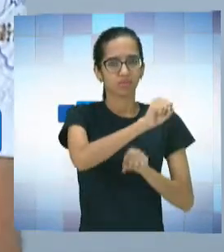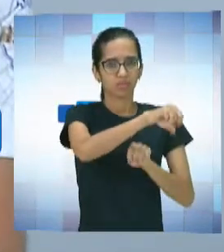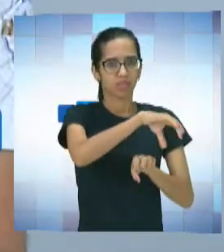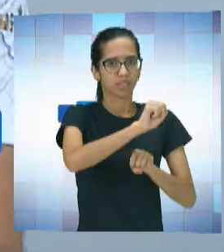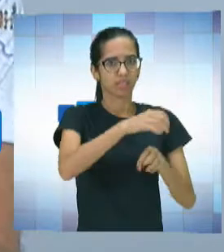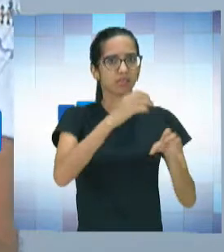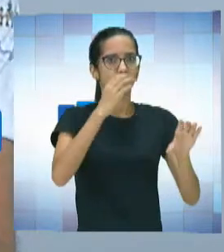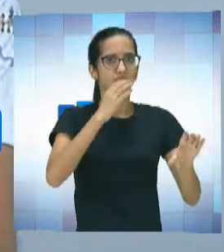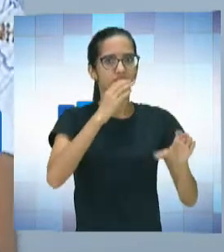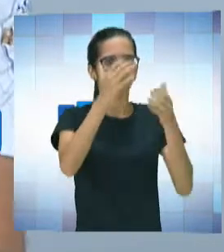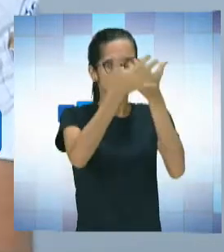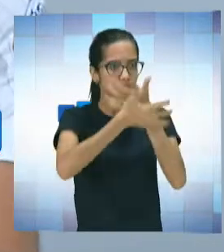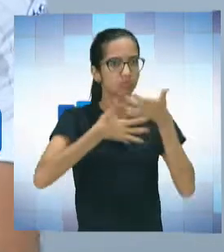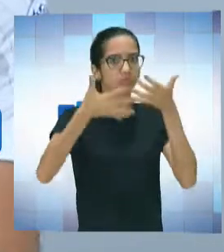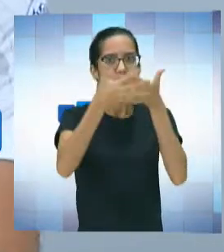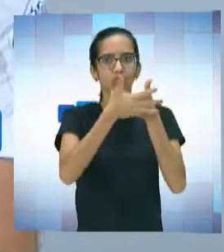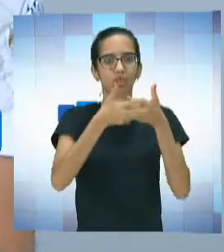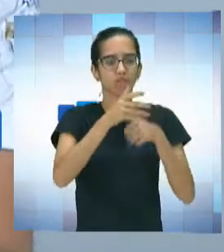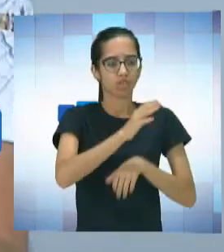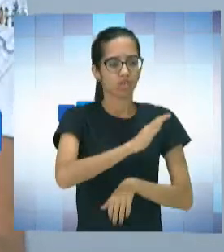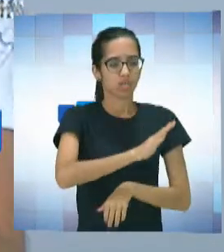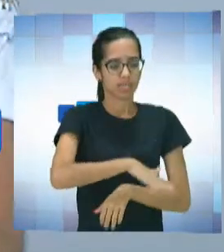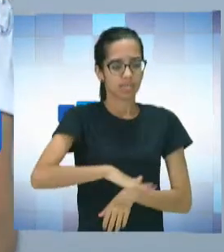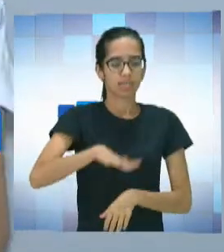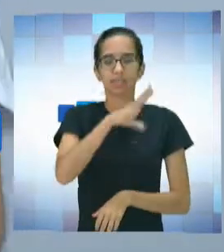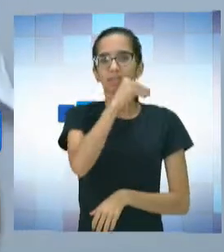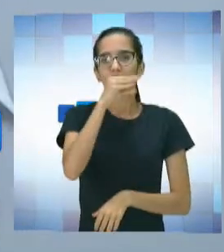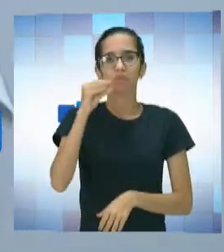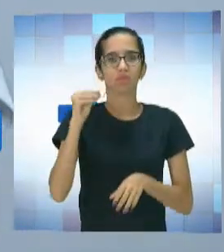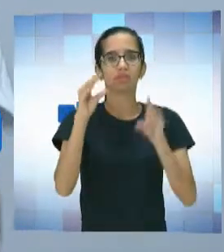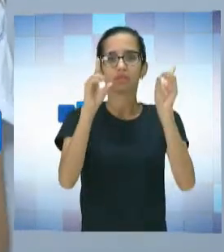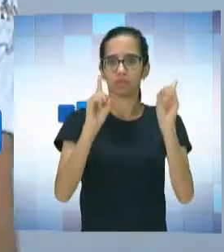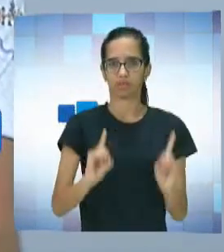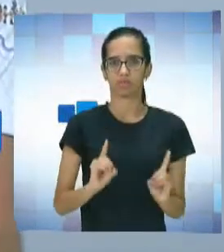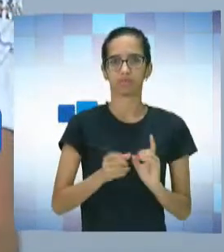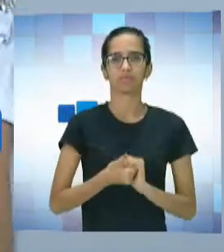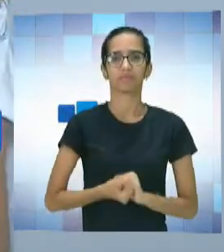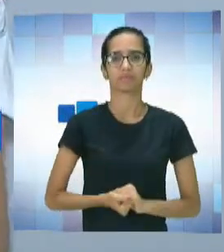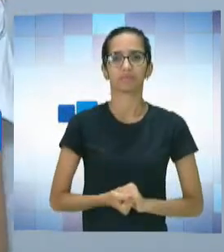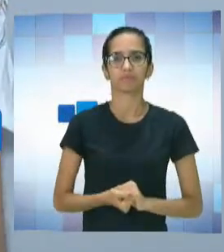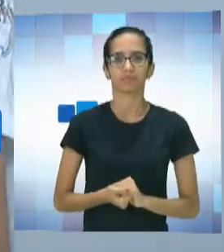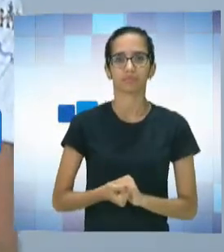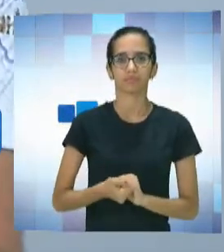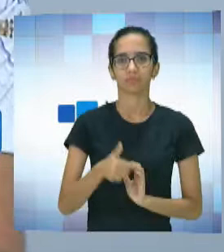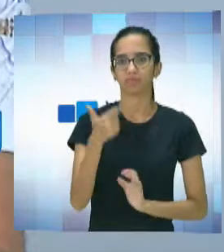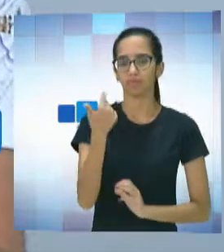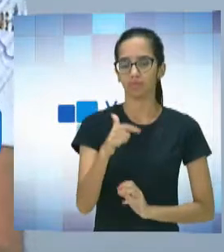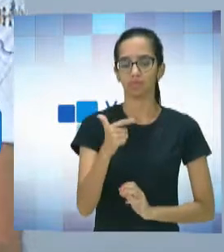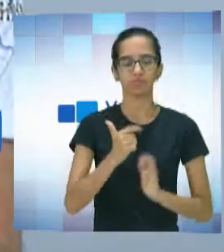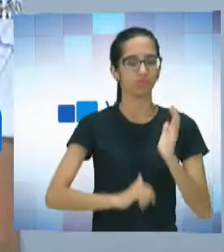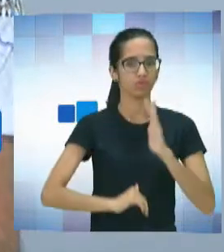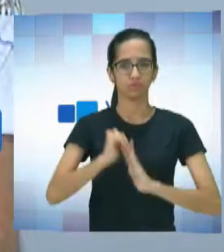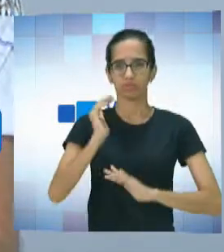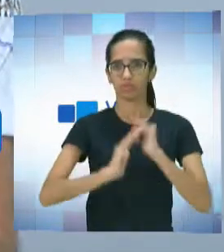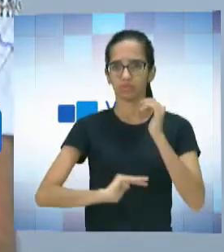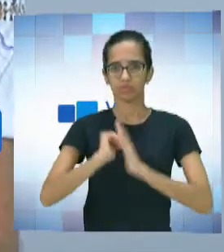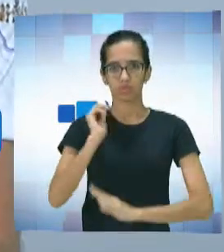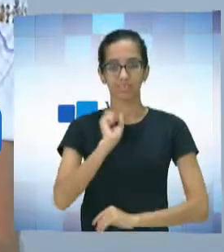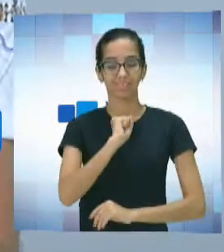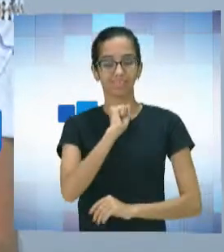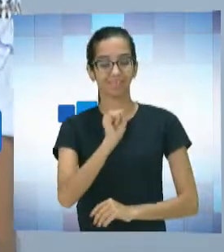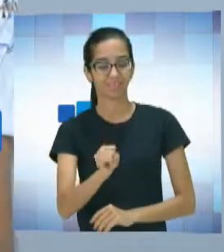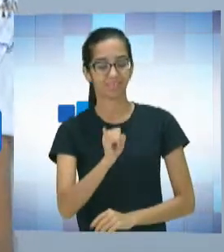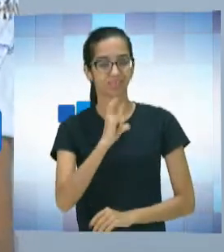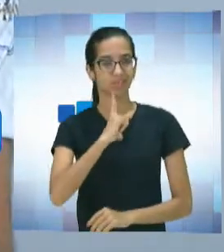música para crianças e adolescentes com deficiência. Na verdade, não tinha profissionais, ou se tinha